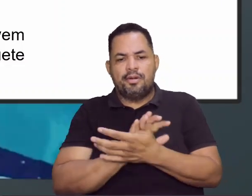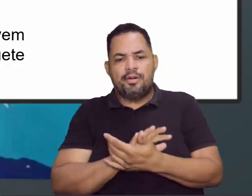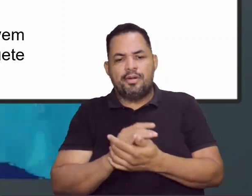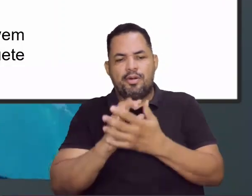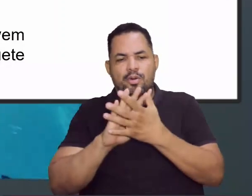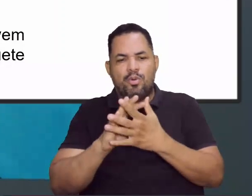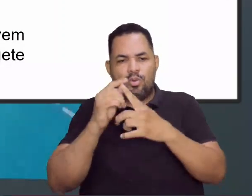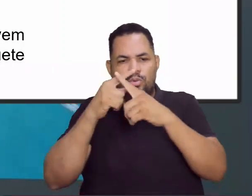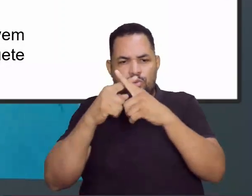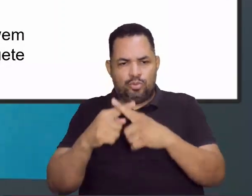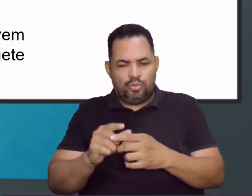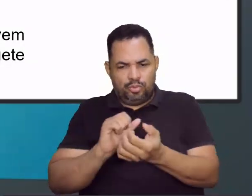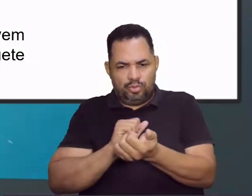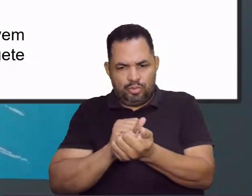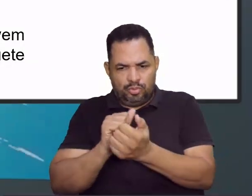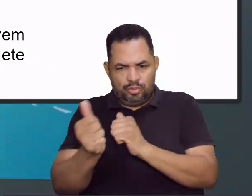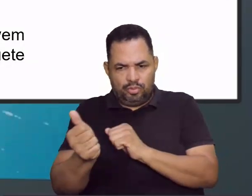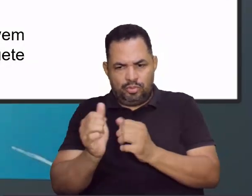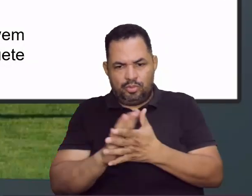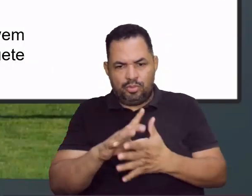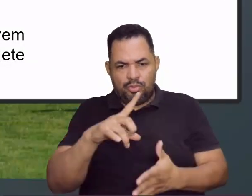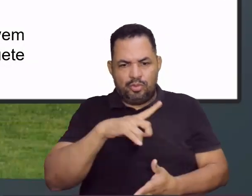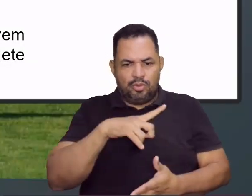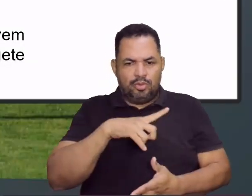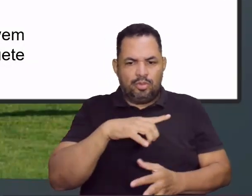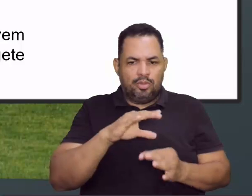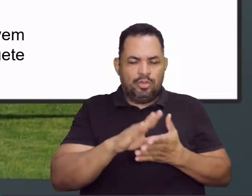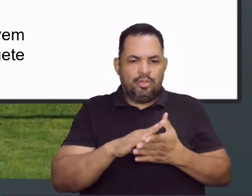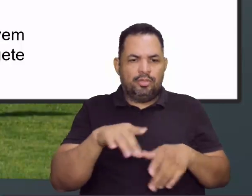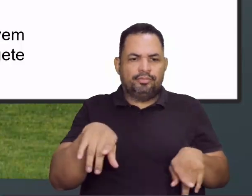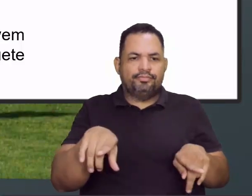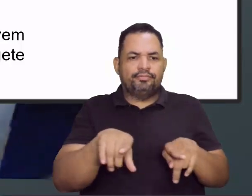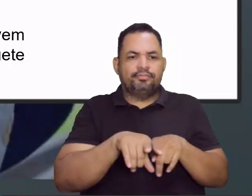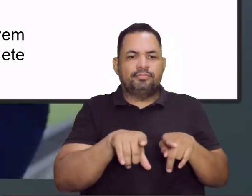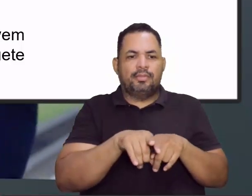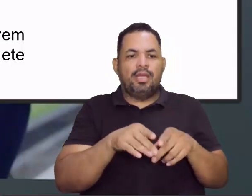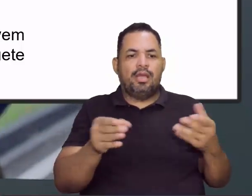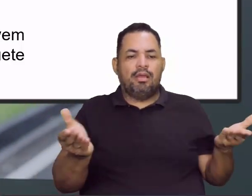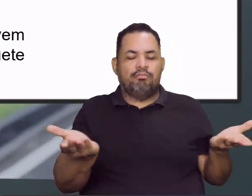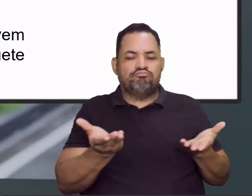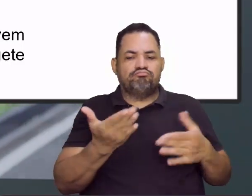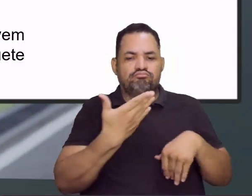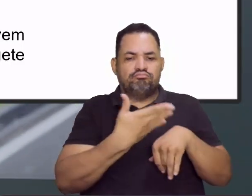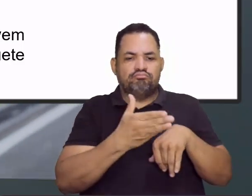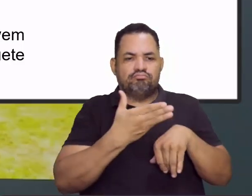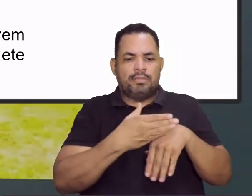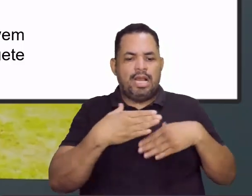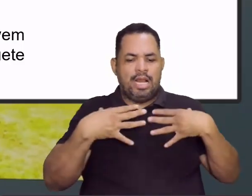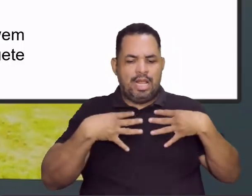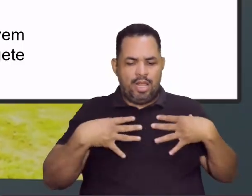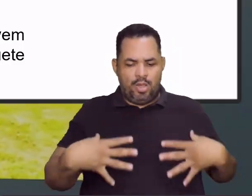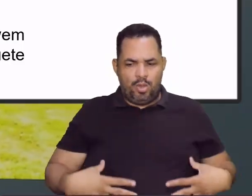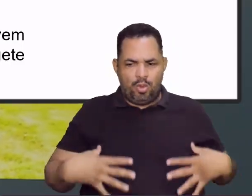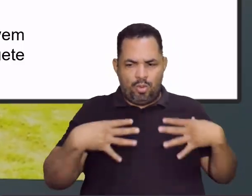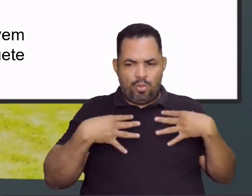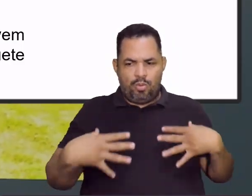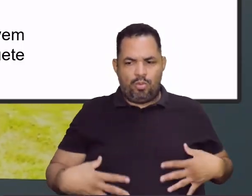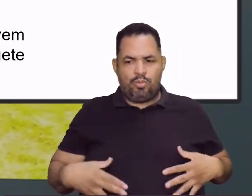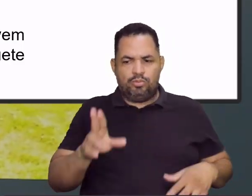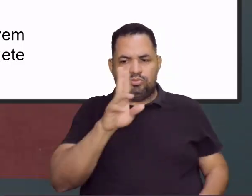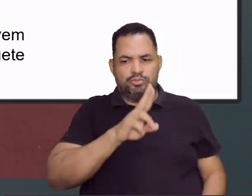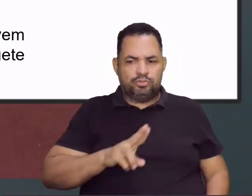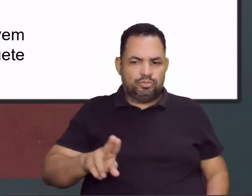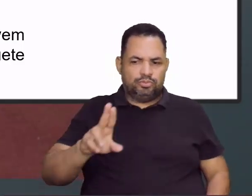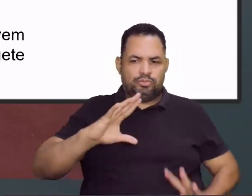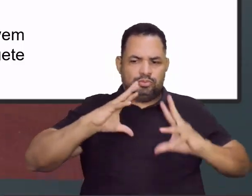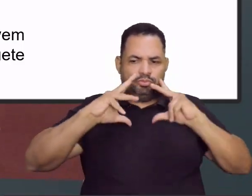E dentro desse contexto de jogos esportivos, a gente tá falando agora de uma prática física que vai envolver o corpo todo,